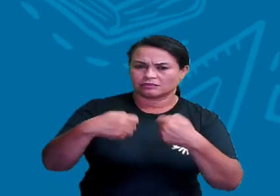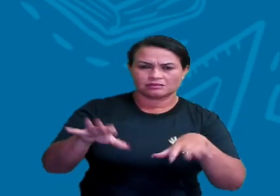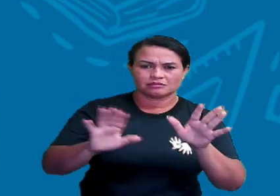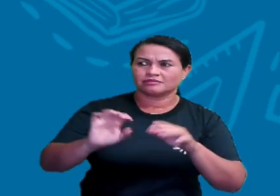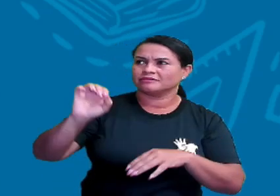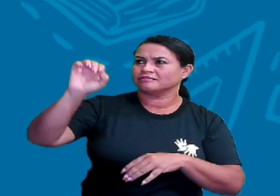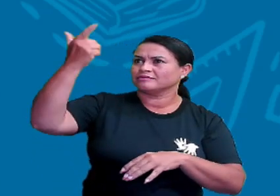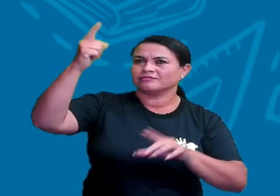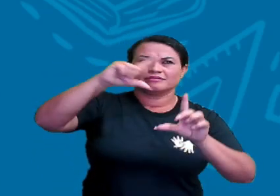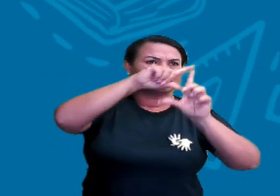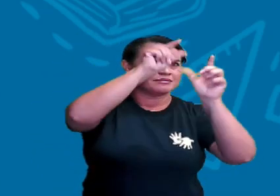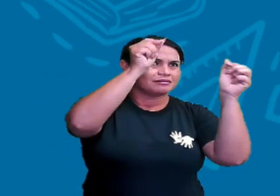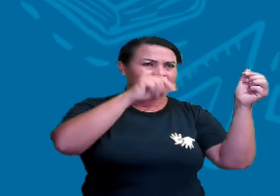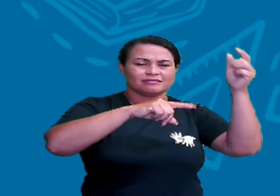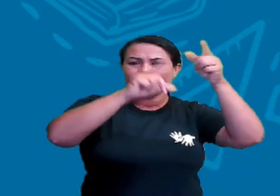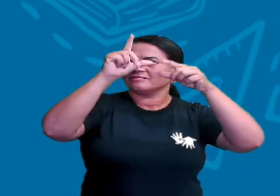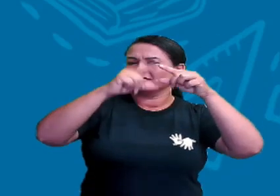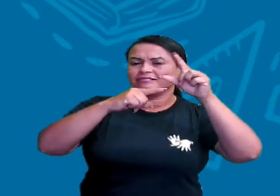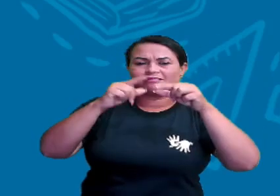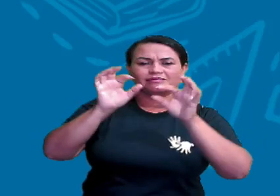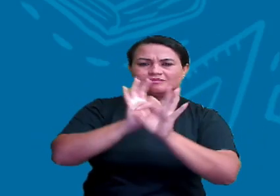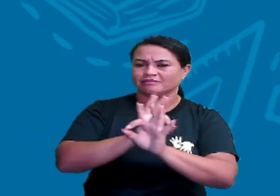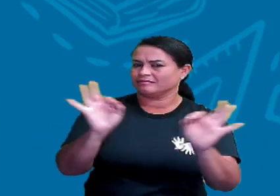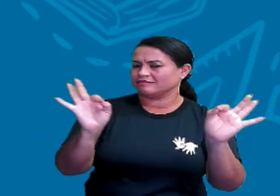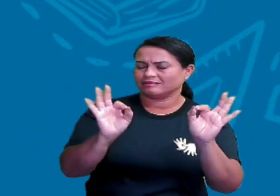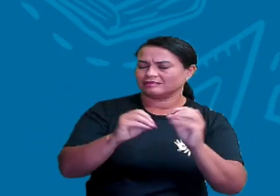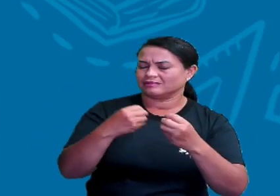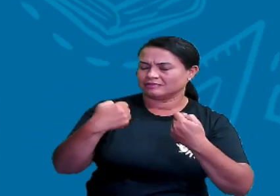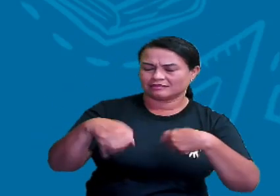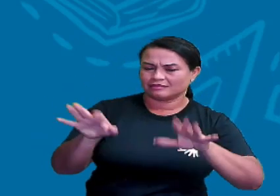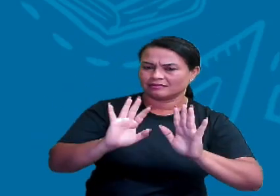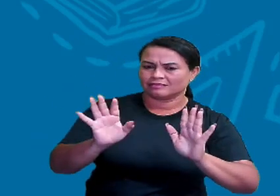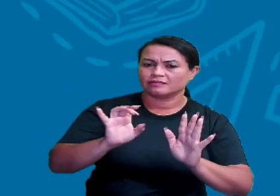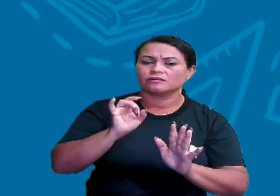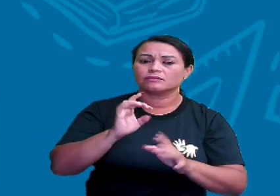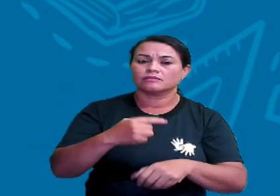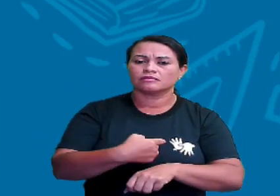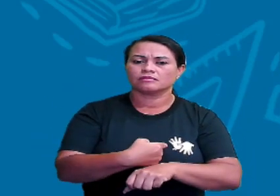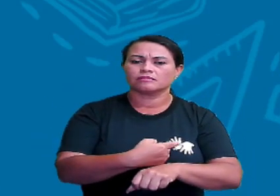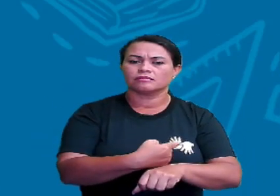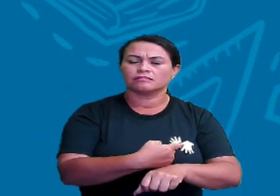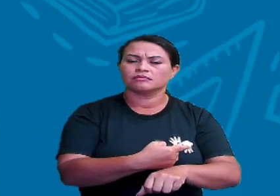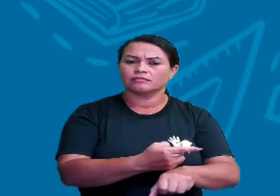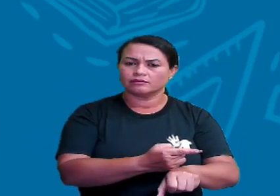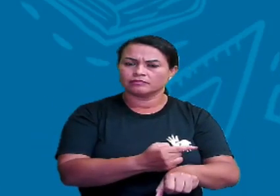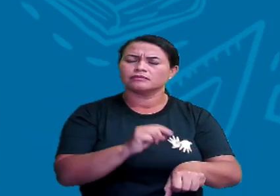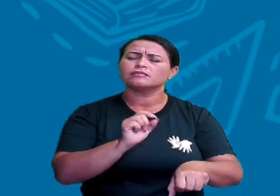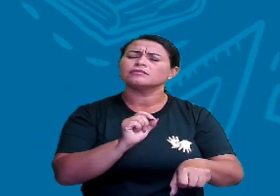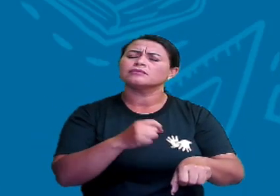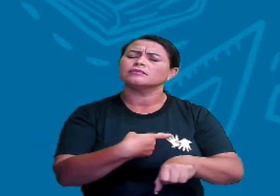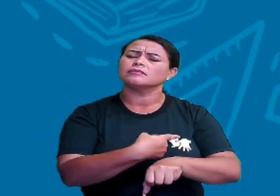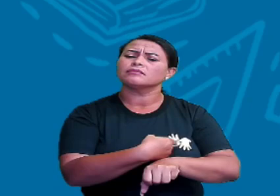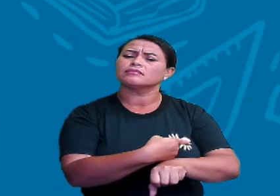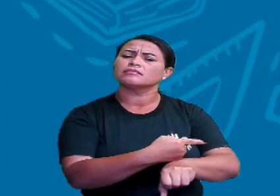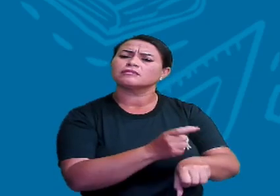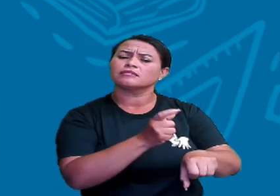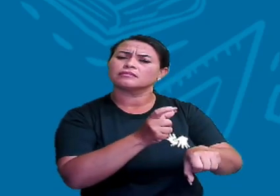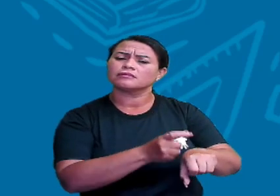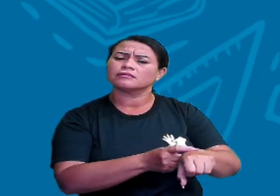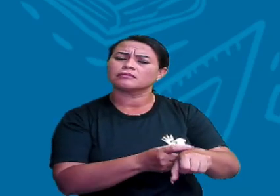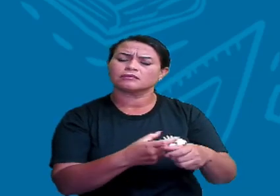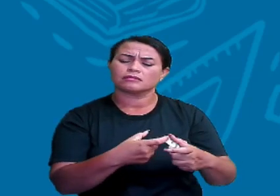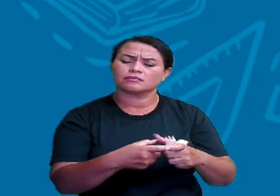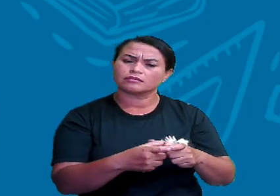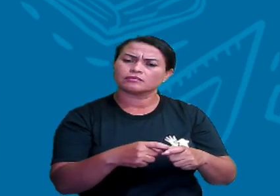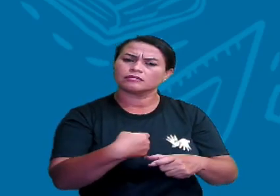da Lua, nem da Estrela, não precisa de nenhum astro. A gente só vai precisar da bússola. Então, o que é a bússola? A bússola é um